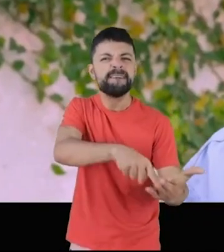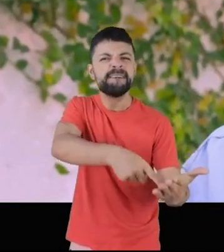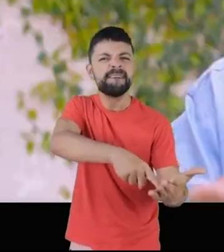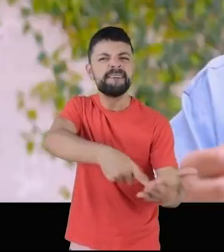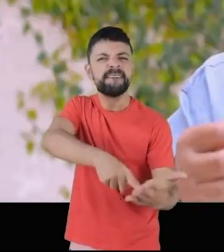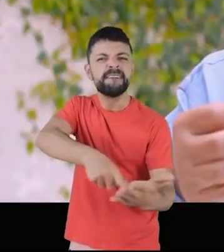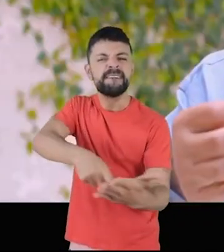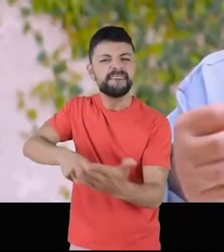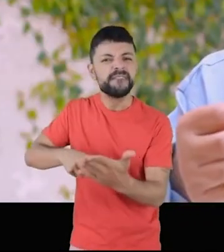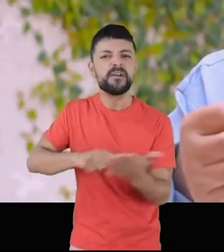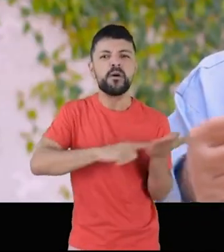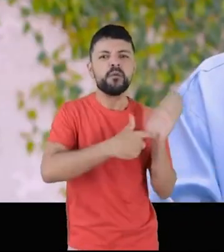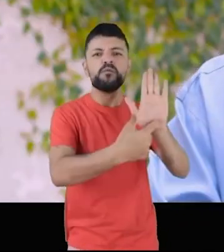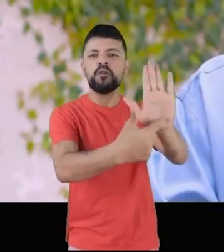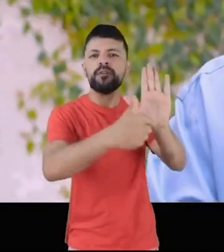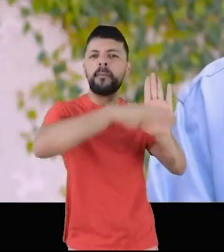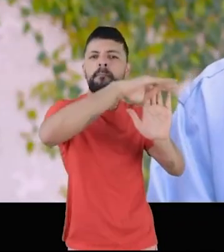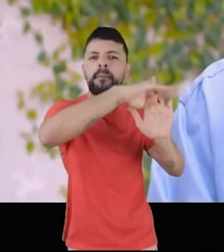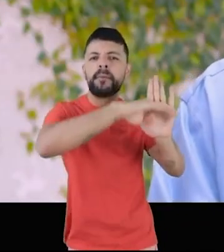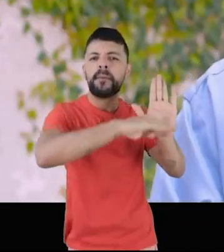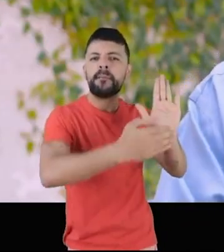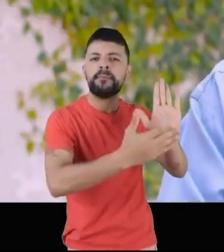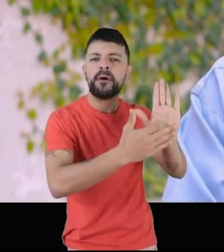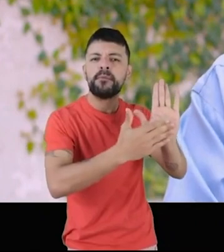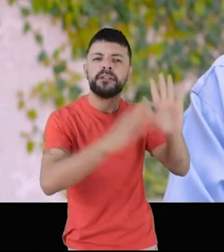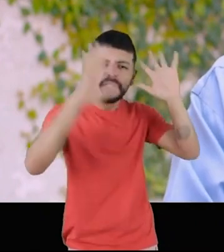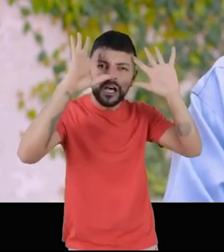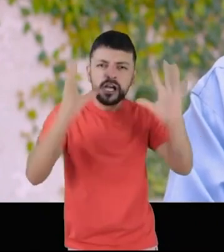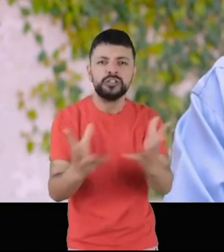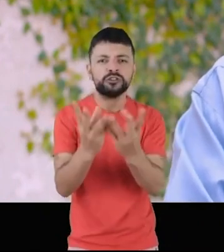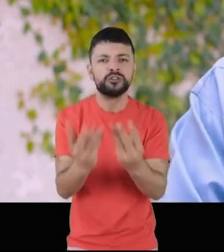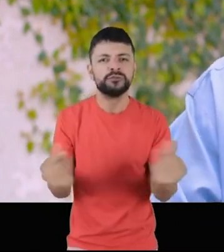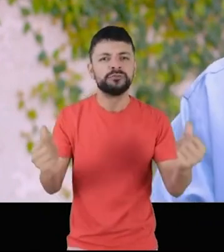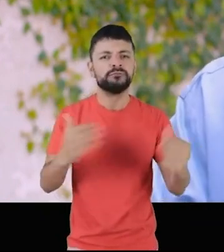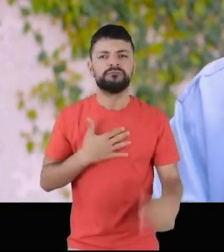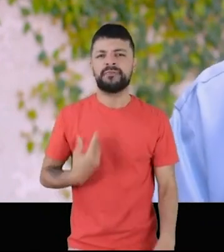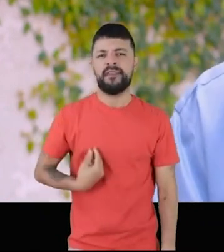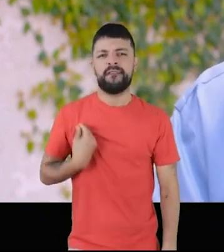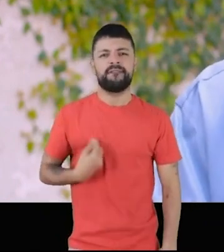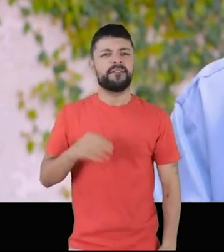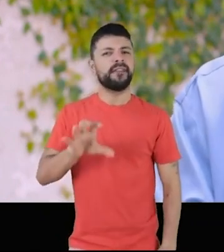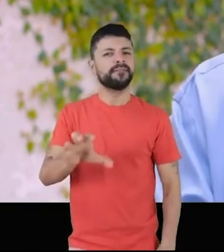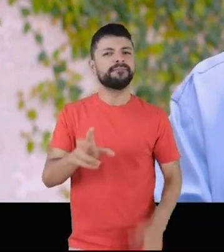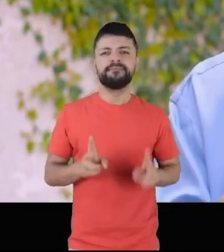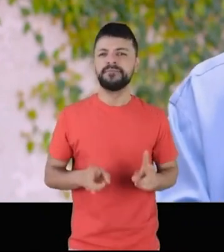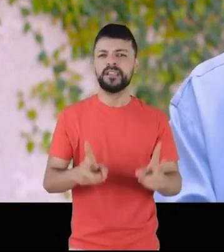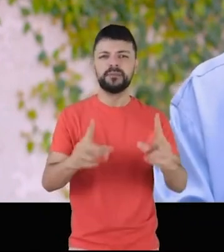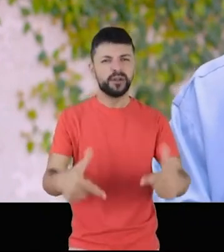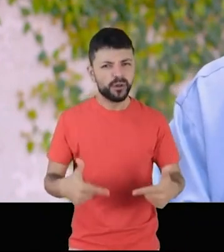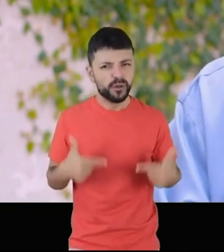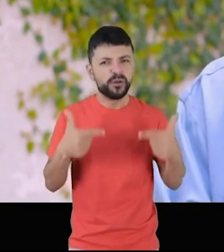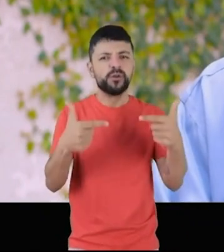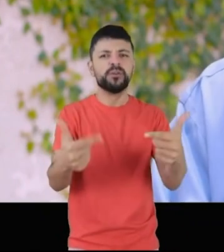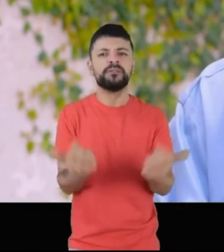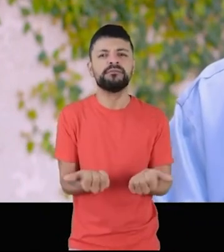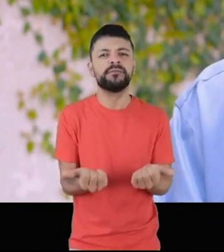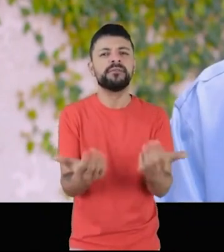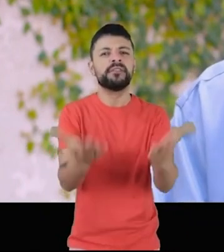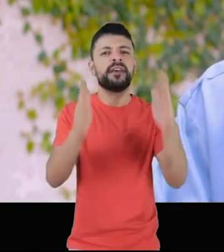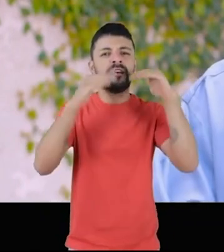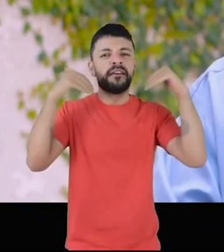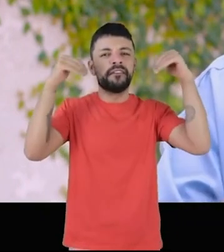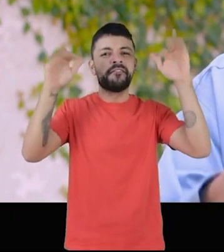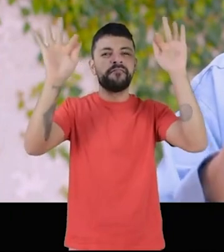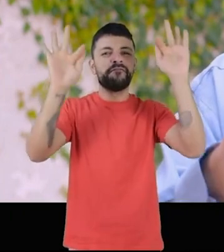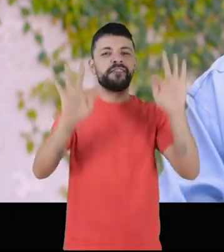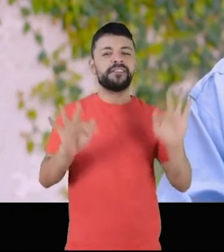feridas e apresentei soluções. Minha vida foi sempre assim. Uma luta contínua pela